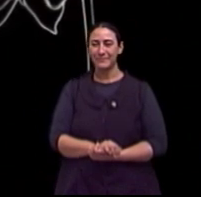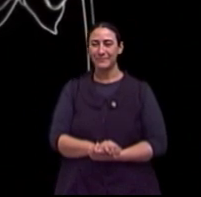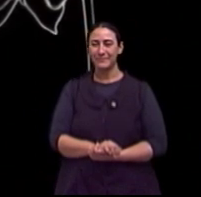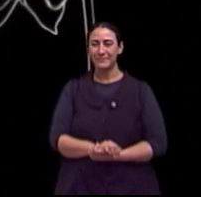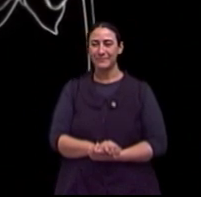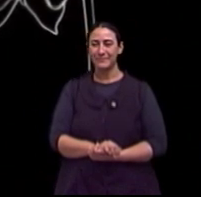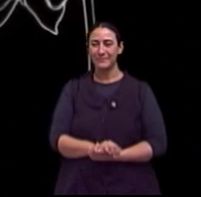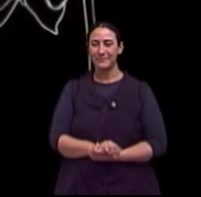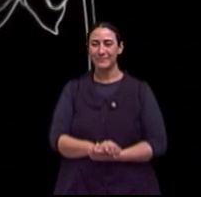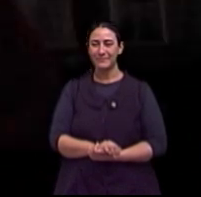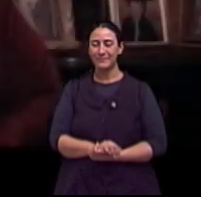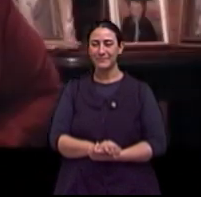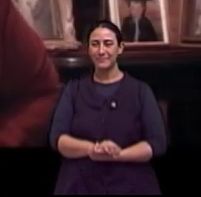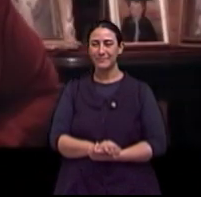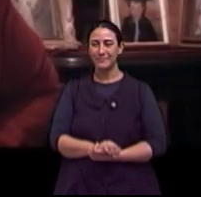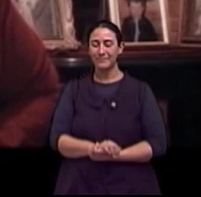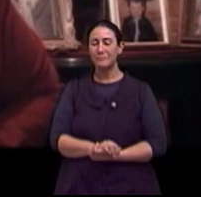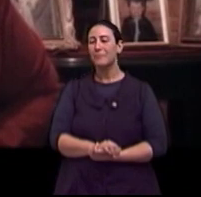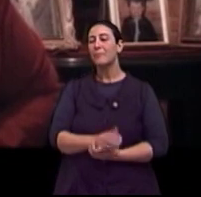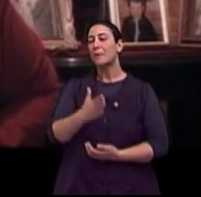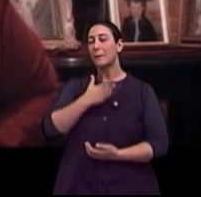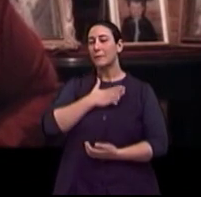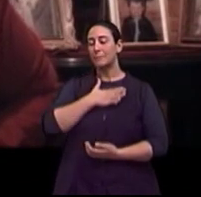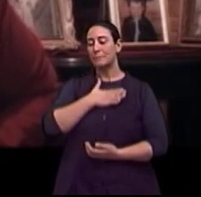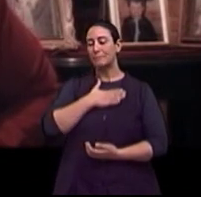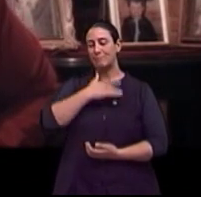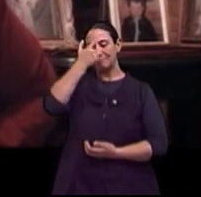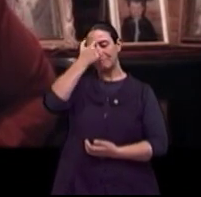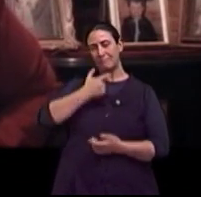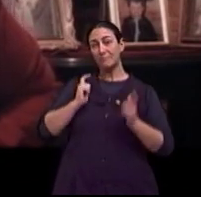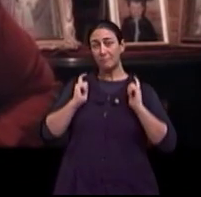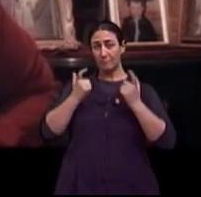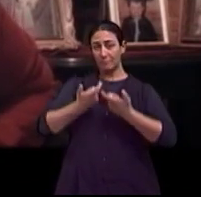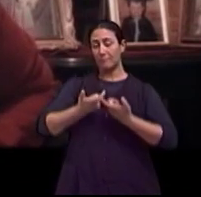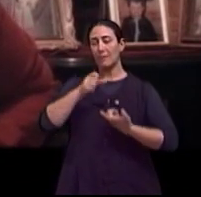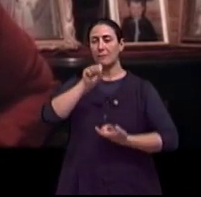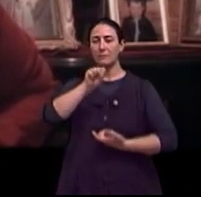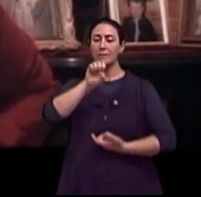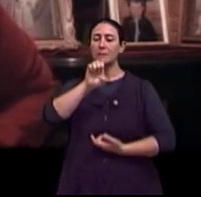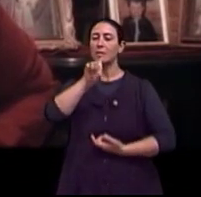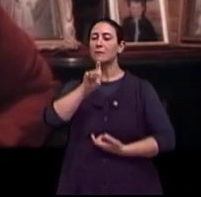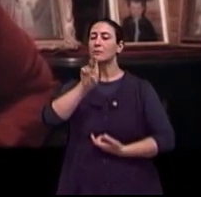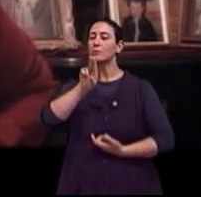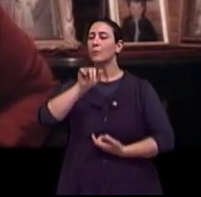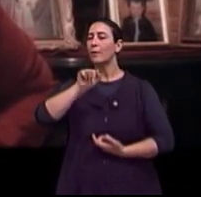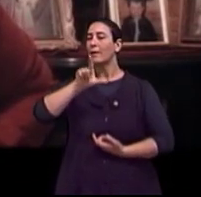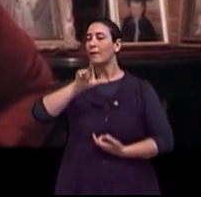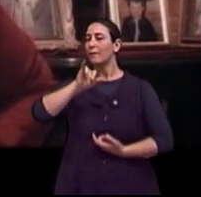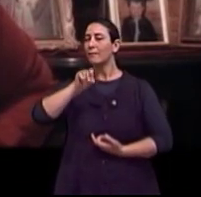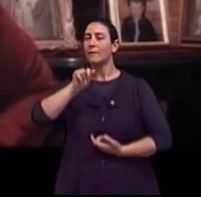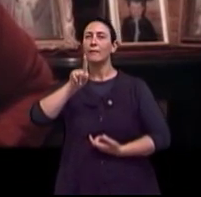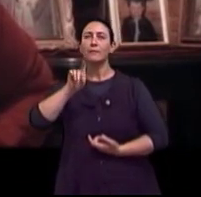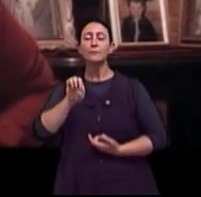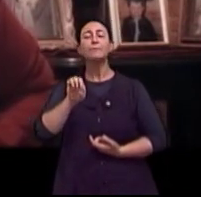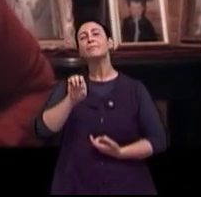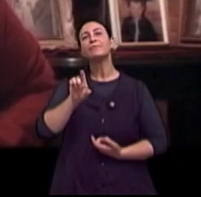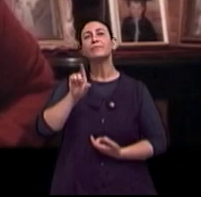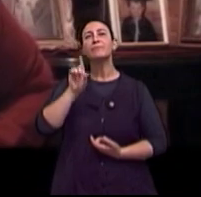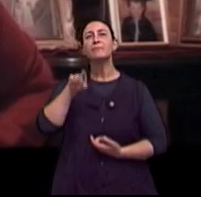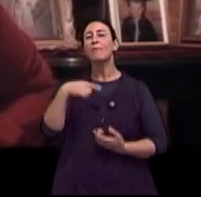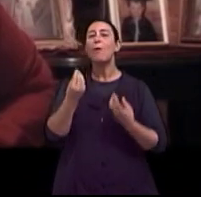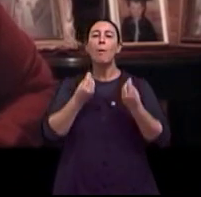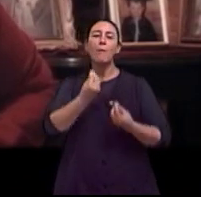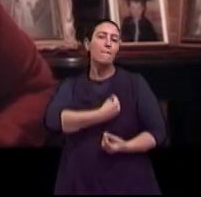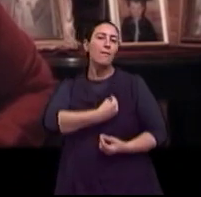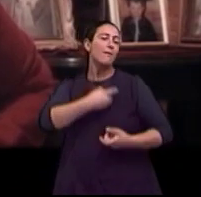Música A minha sexualidade, como imagino a minha sexualidade na terceira idade, eu